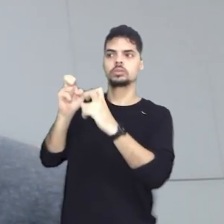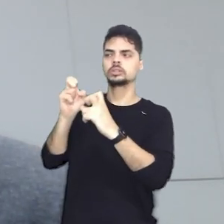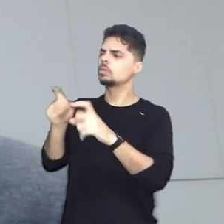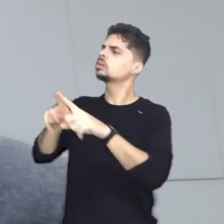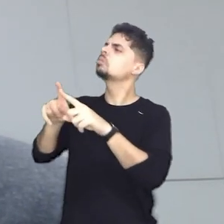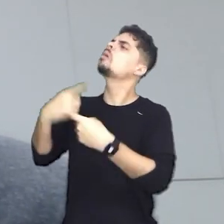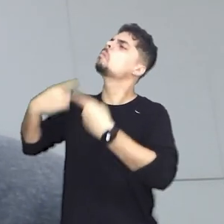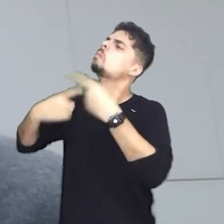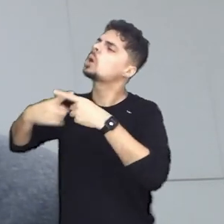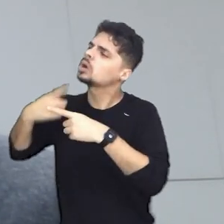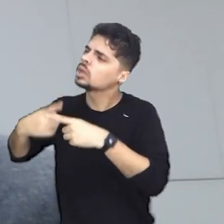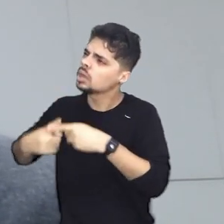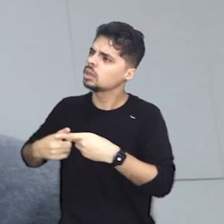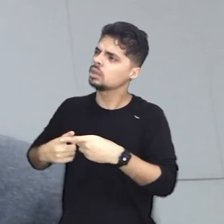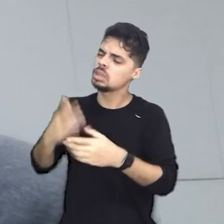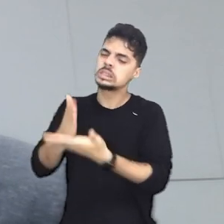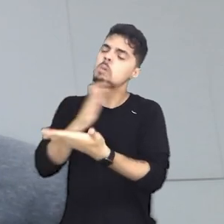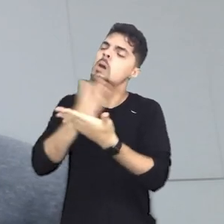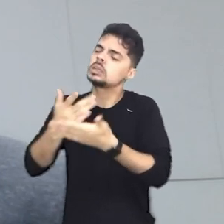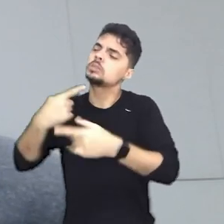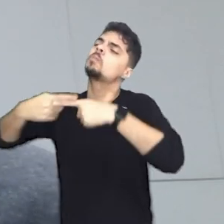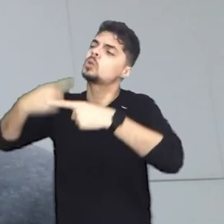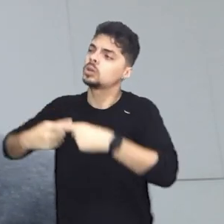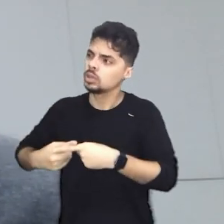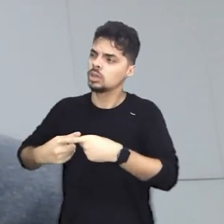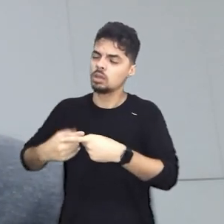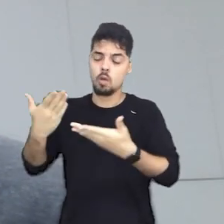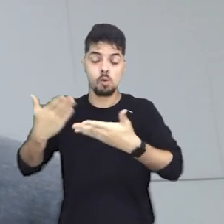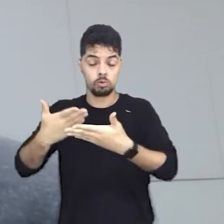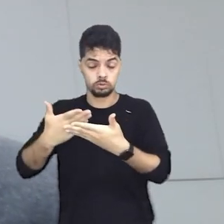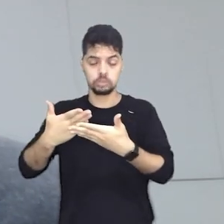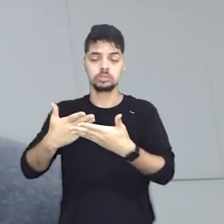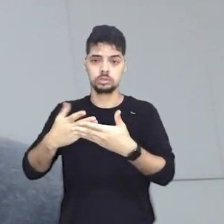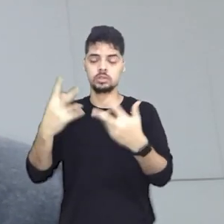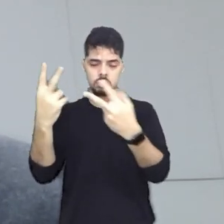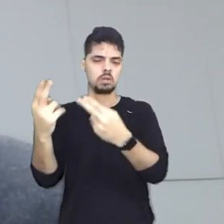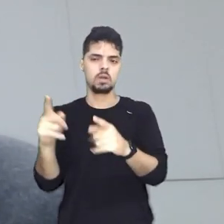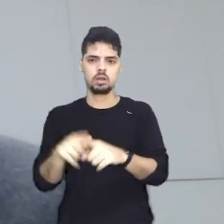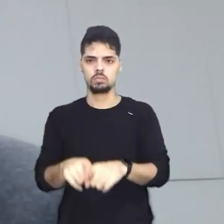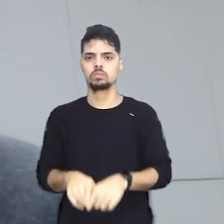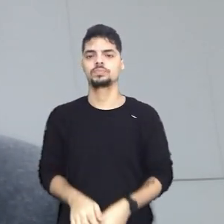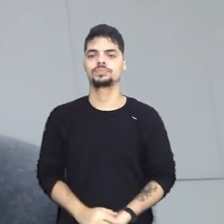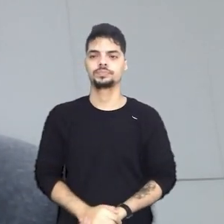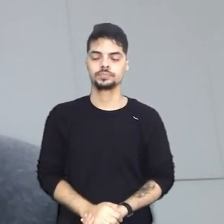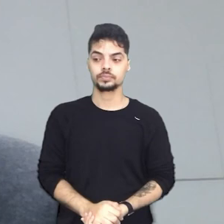com a ideia atual de república, para notar